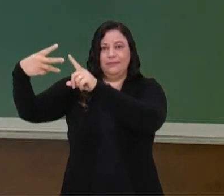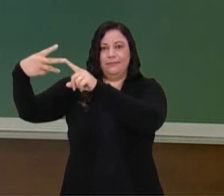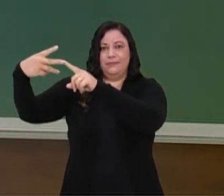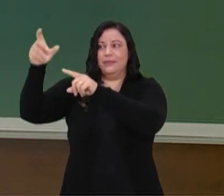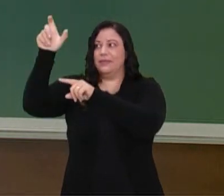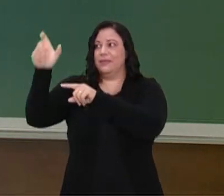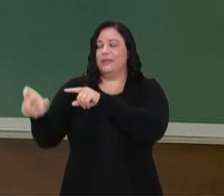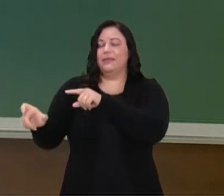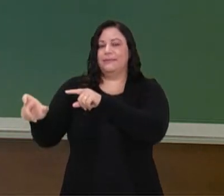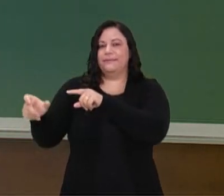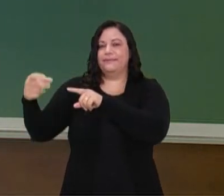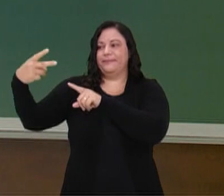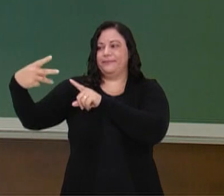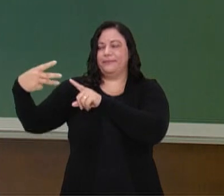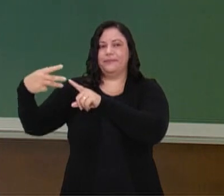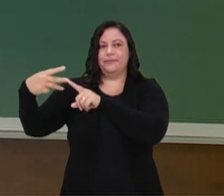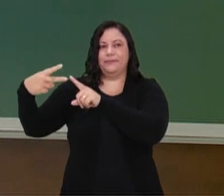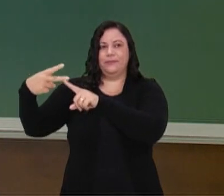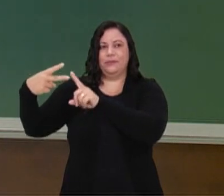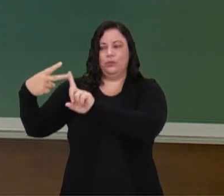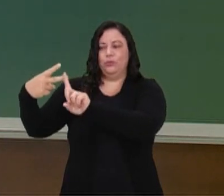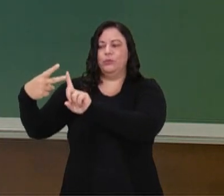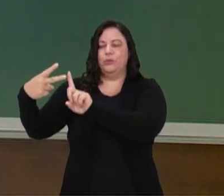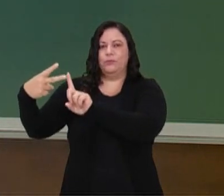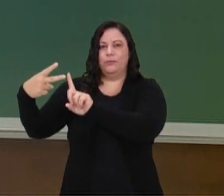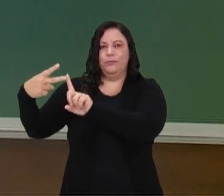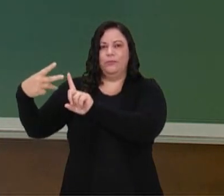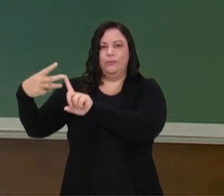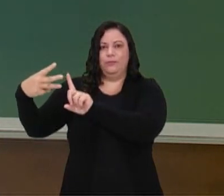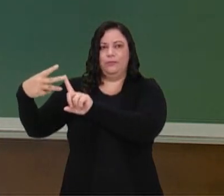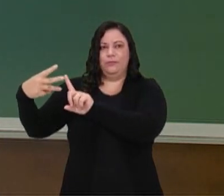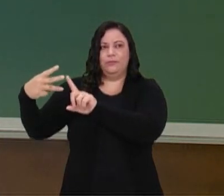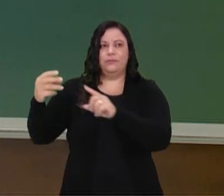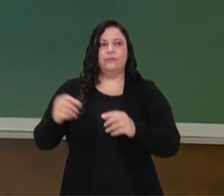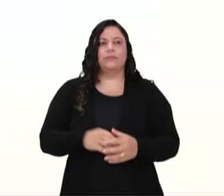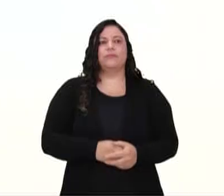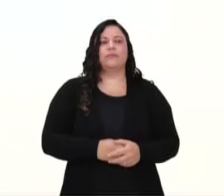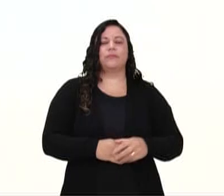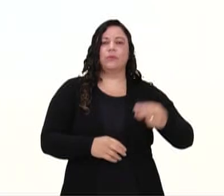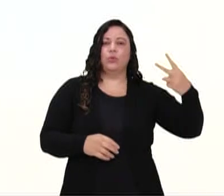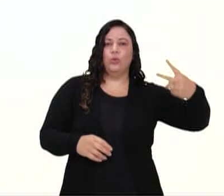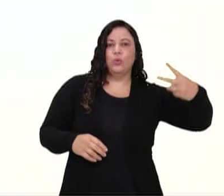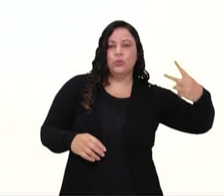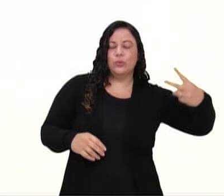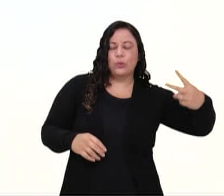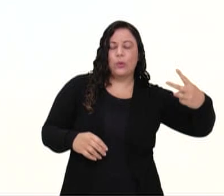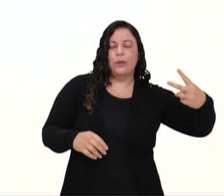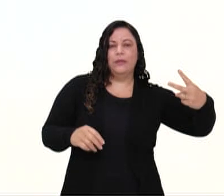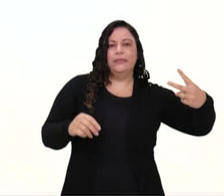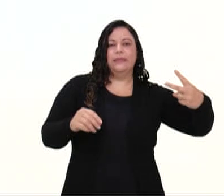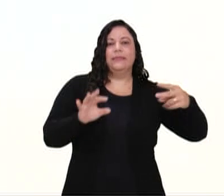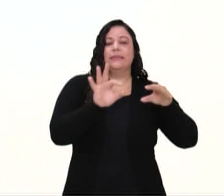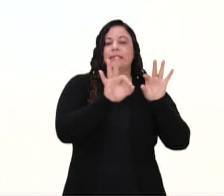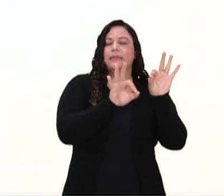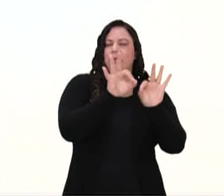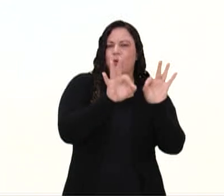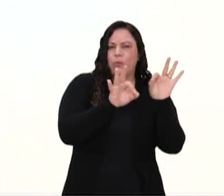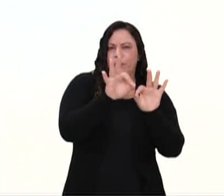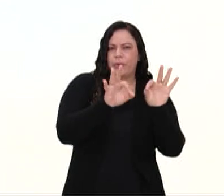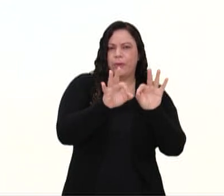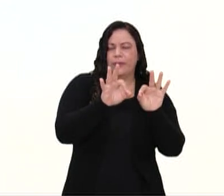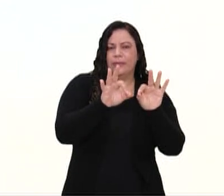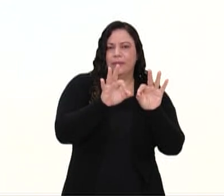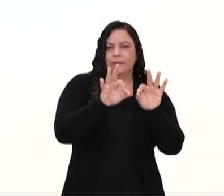número um lá. Programa de qualidade de vida realizado durante o período de